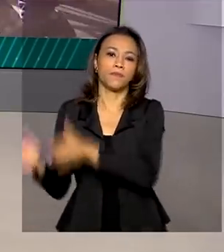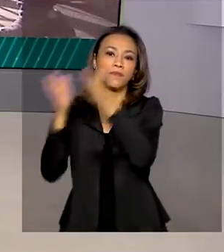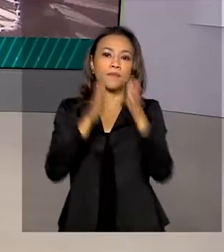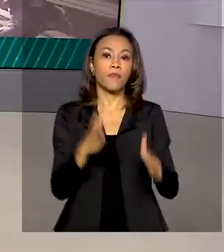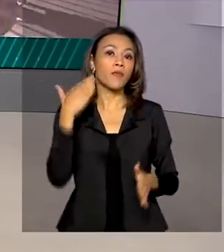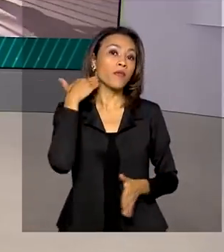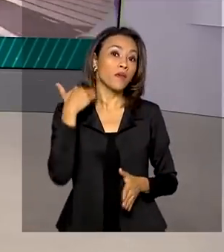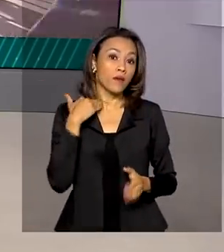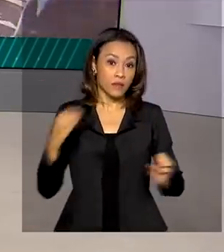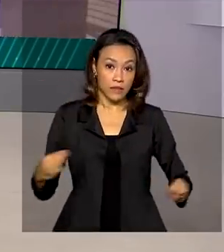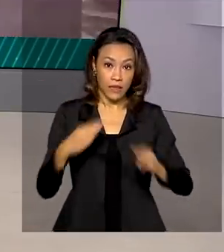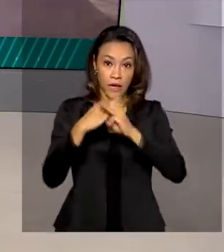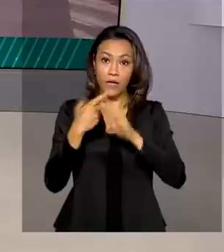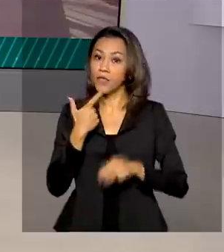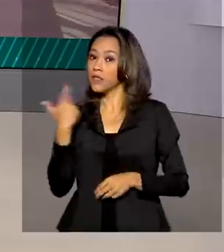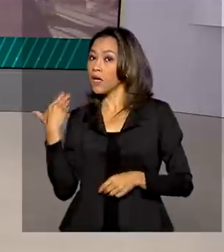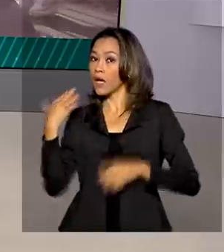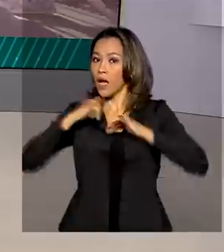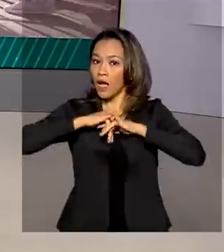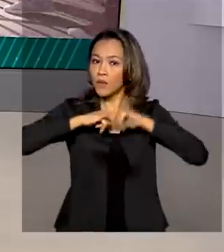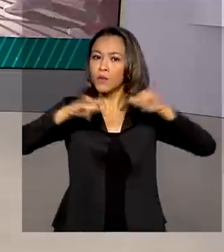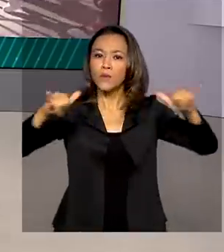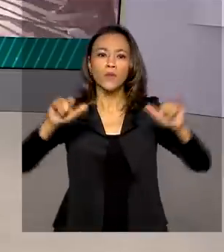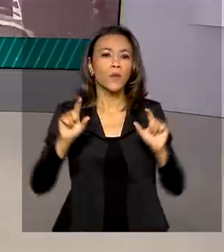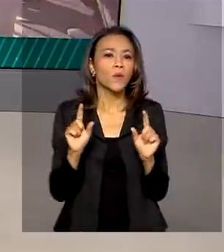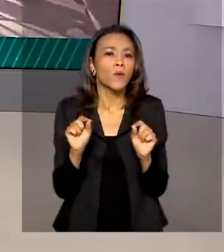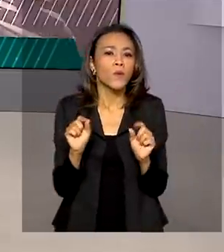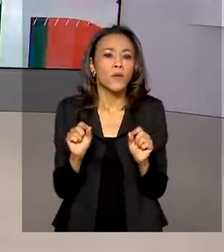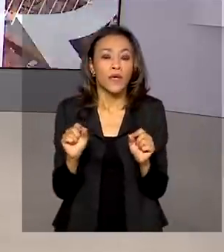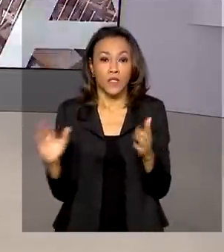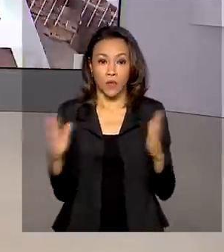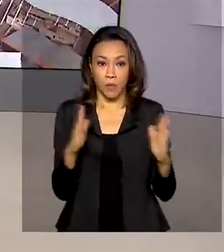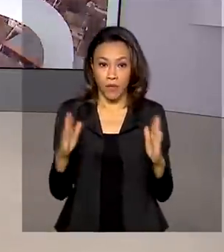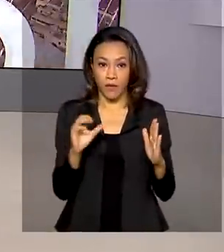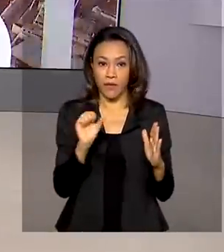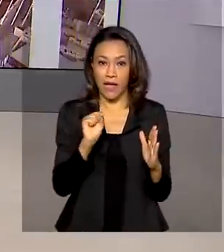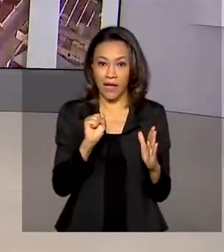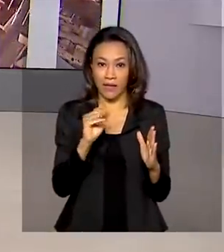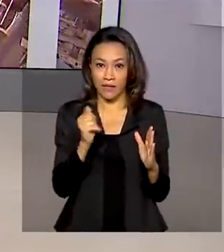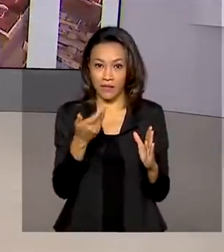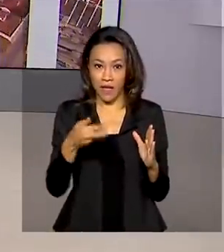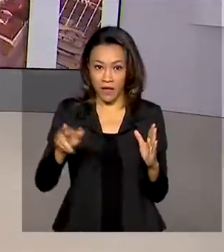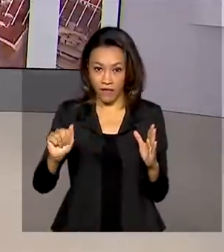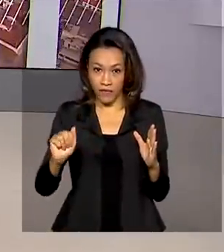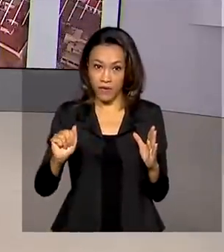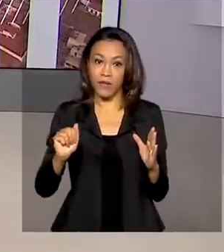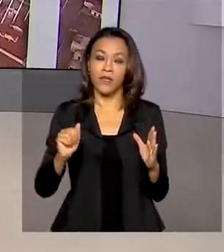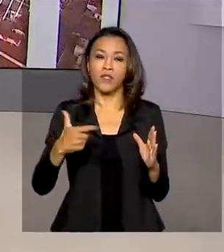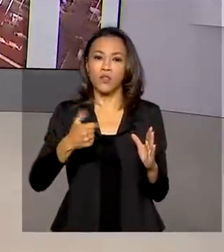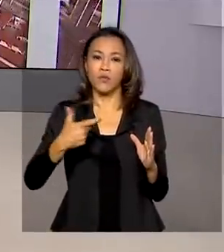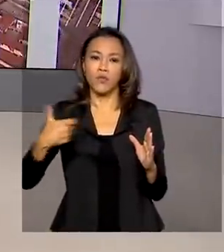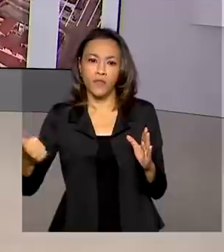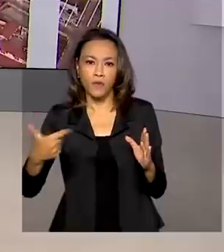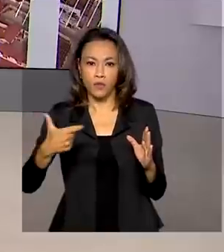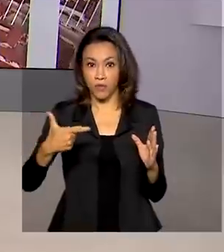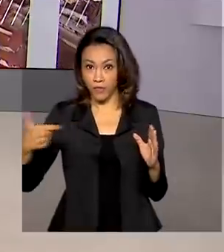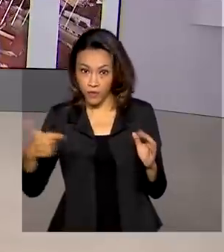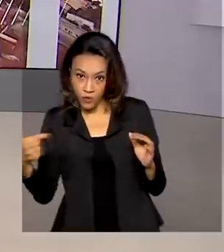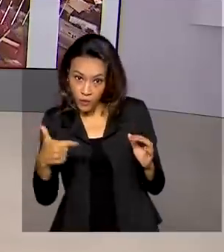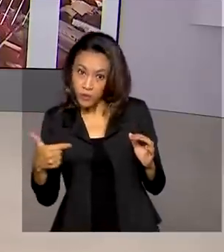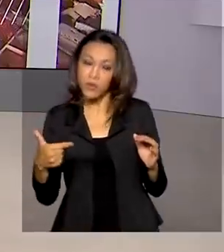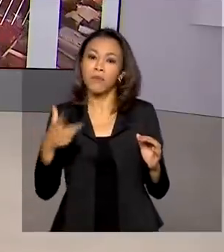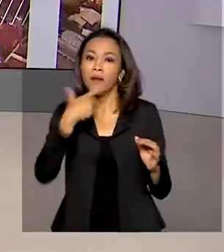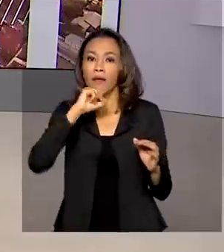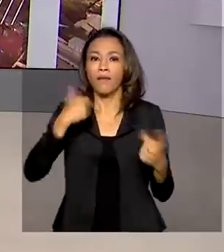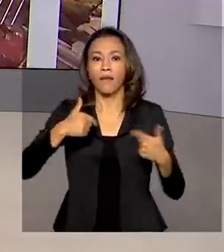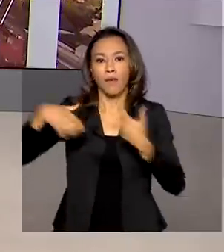Econômica Federal anunciou o custeio antecipado da safra de verão 2021-2022 para produtores rurais de todo